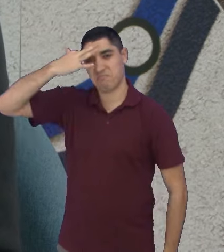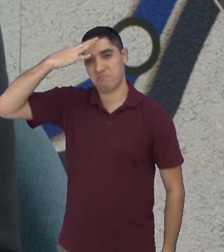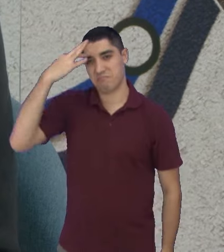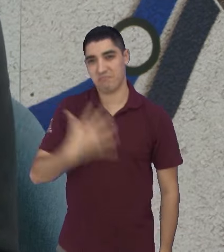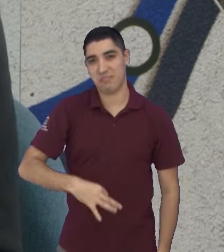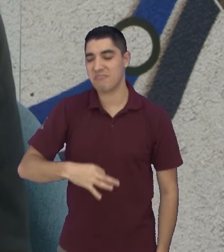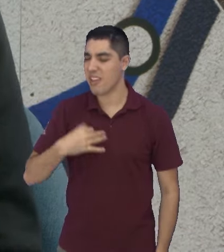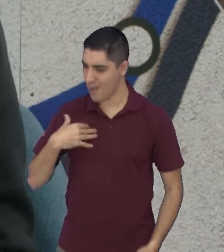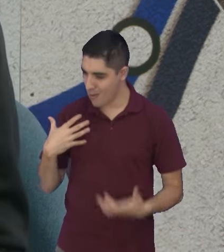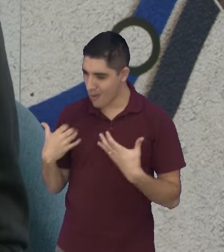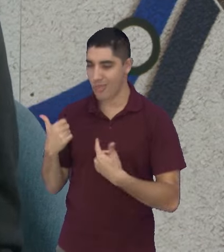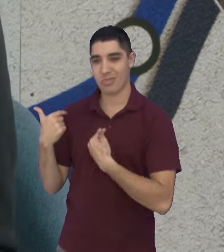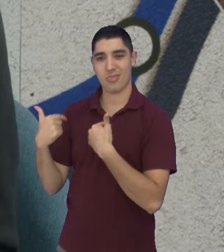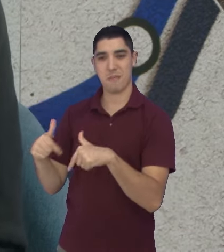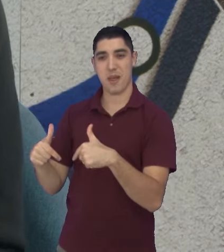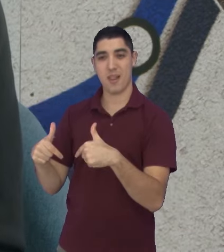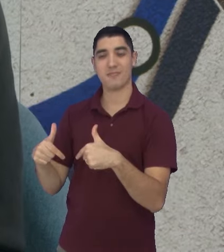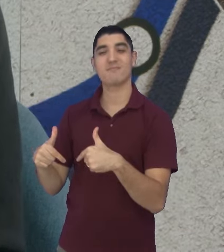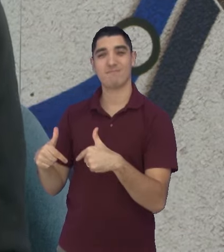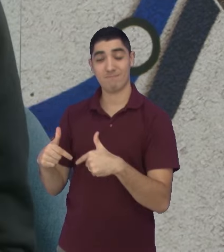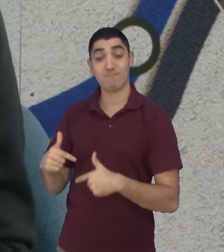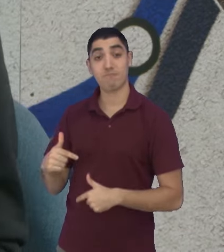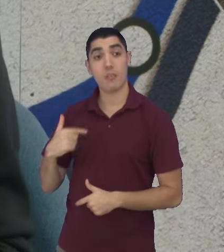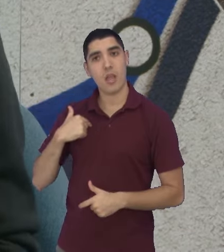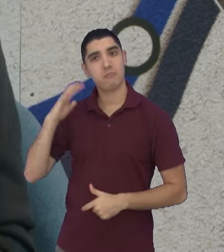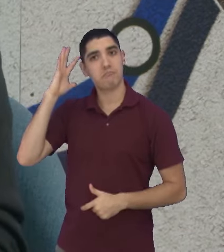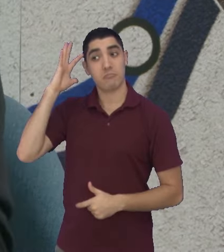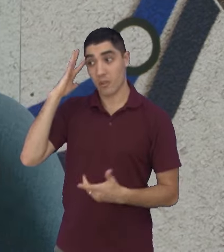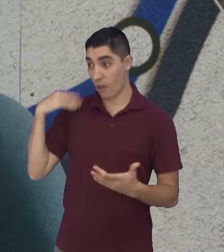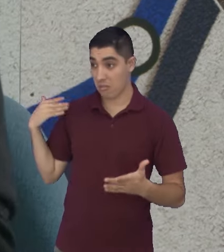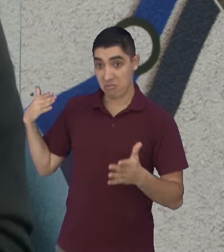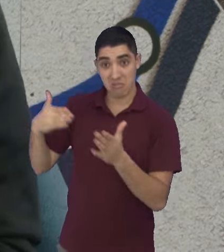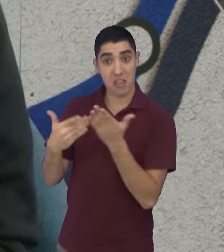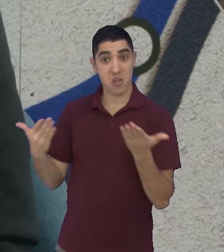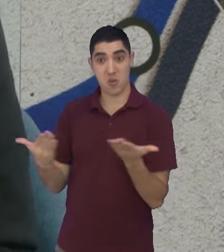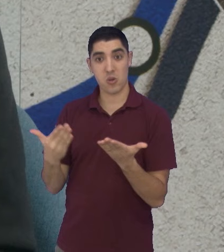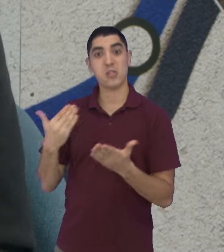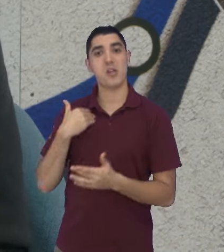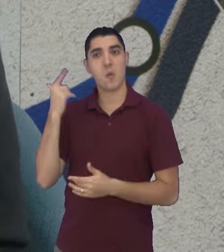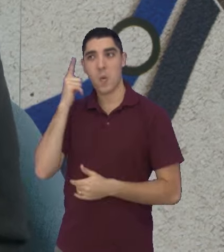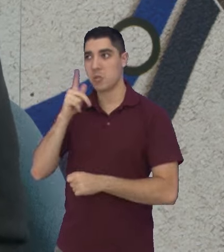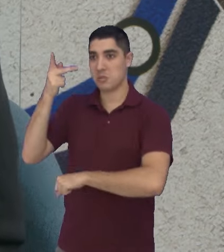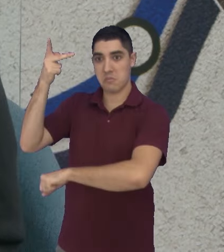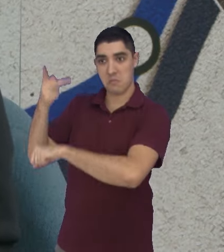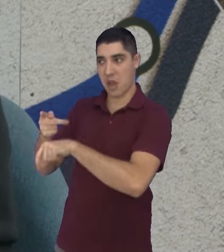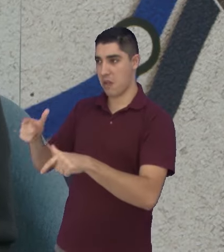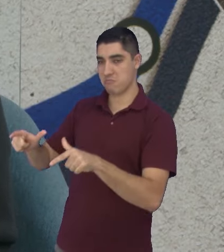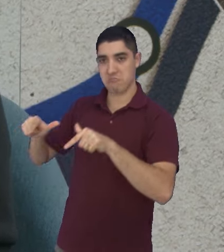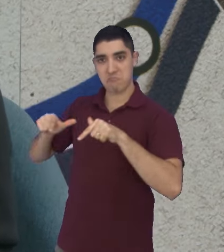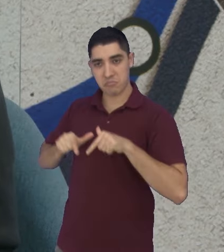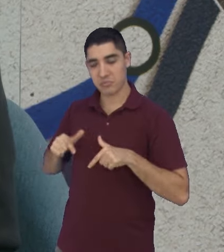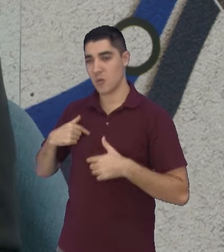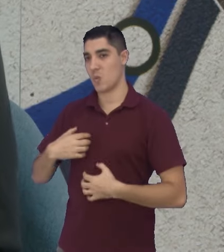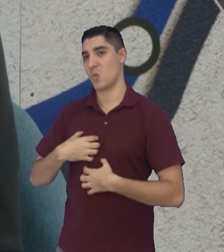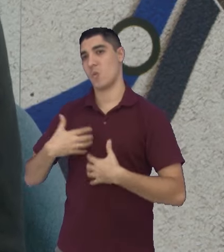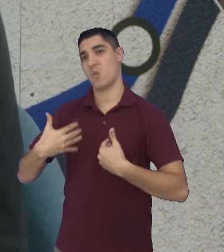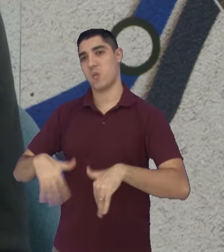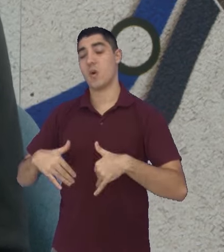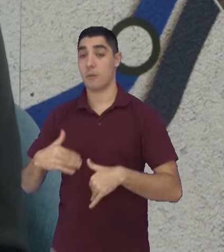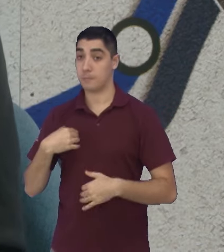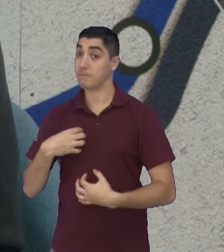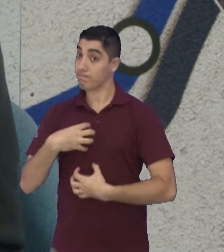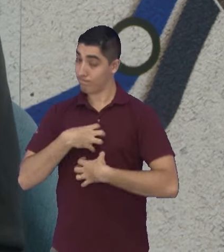fazer e foi um resultado muito grande que hoje eu estou aqui. Foi o prêmio e tudo mais. Então, é bem